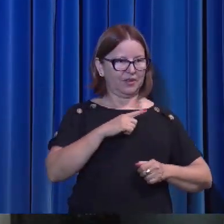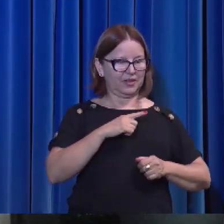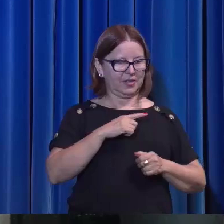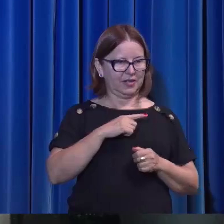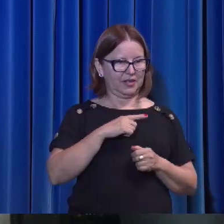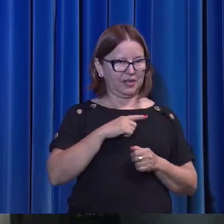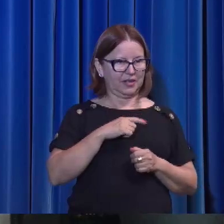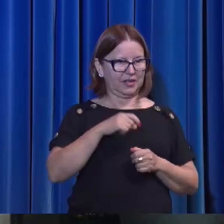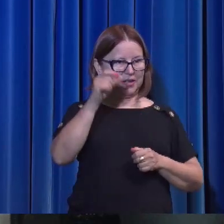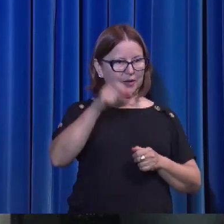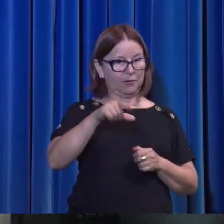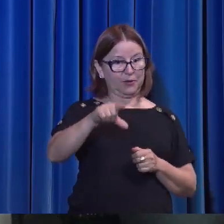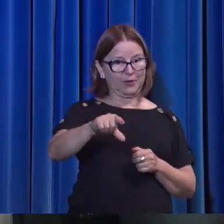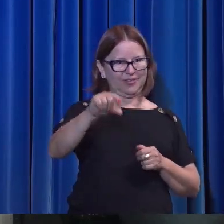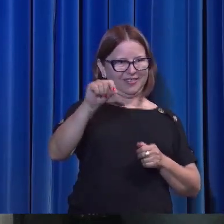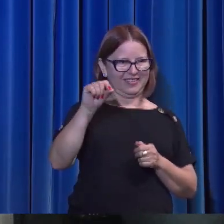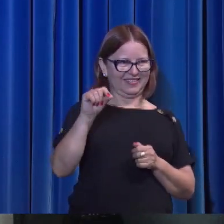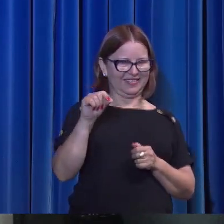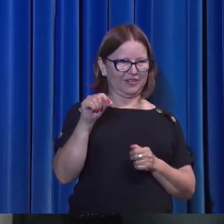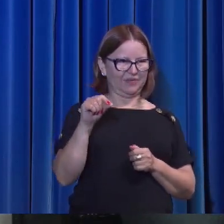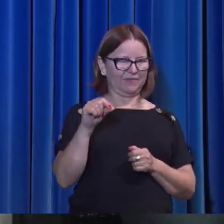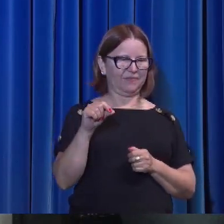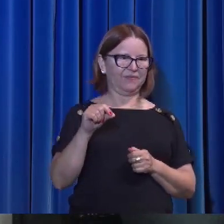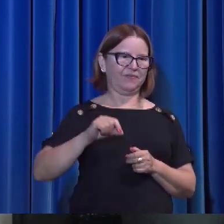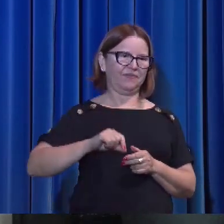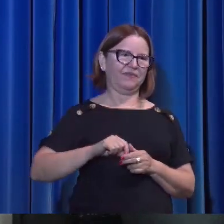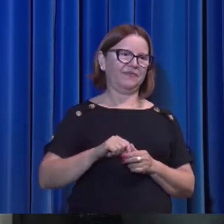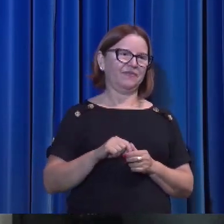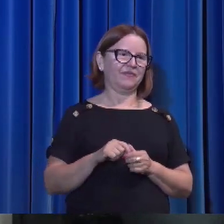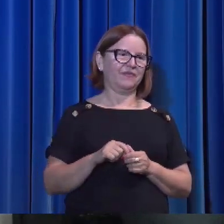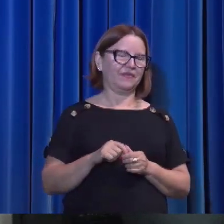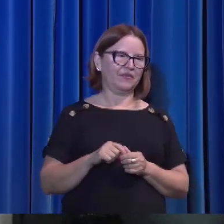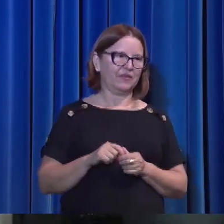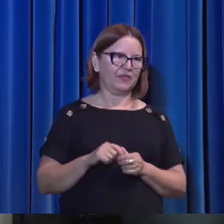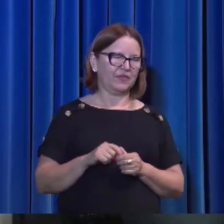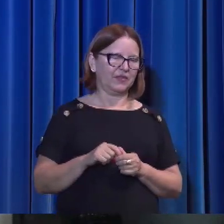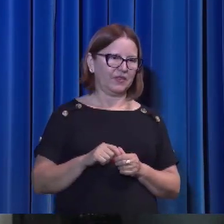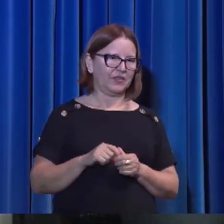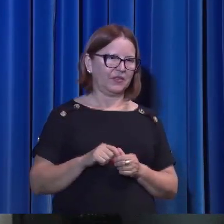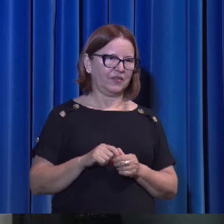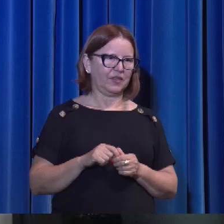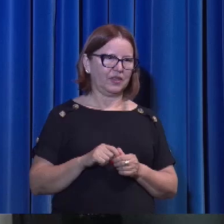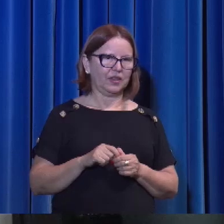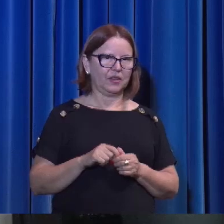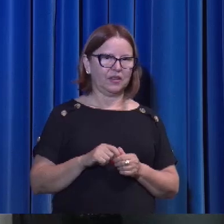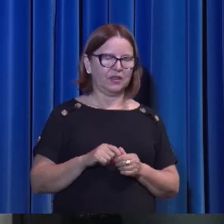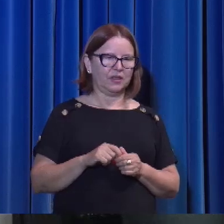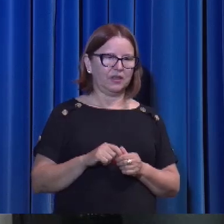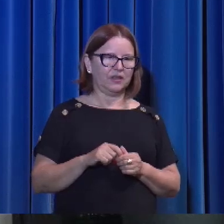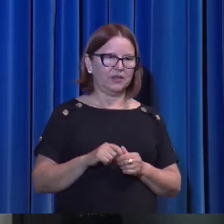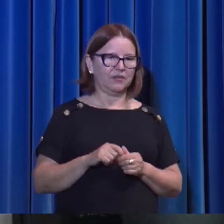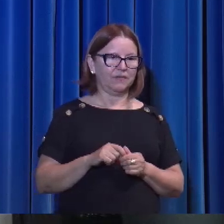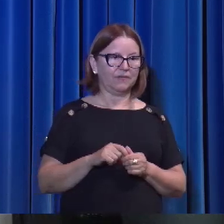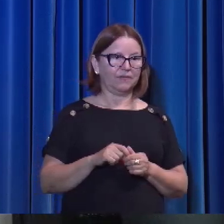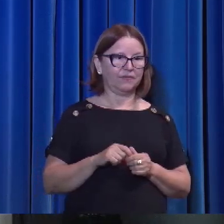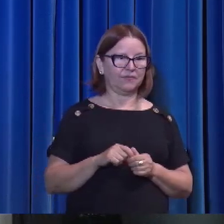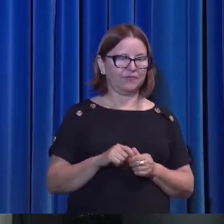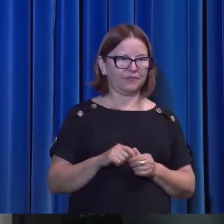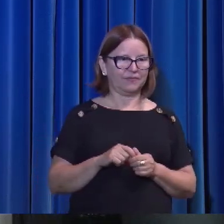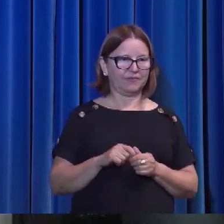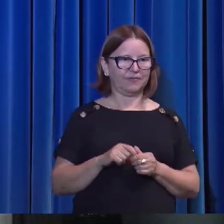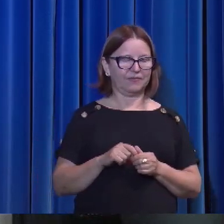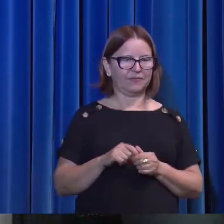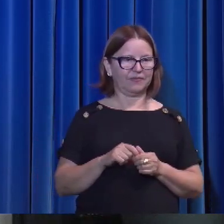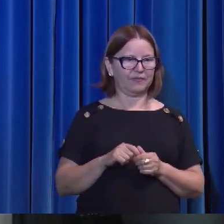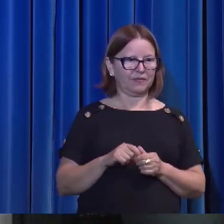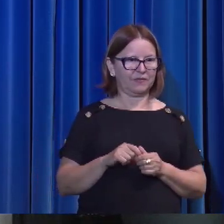traz a folhinha e ele vinha. Veio sobre Sansão, veio sobre Moisés, vinha e vinha. Depois, ele saía.